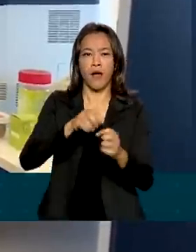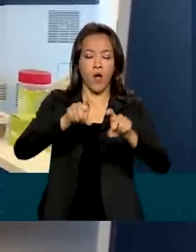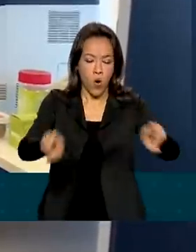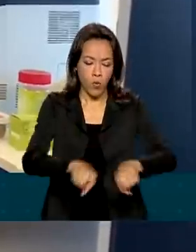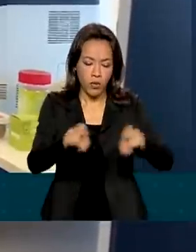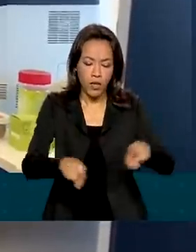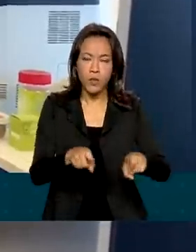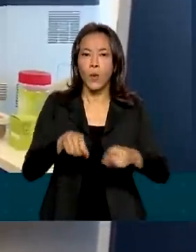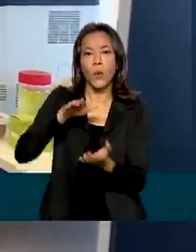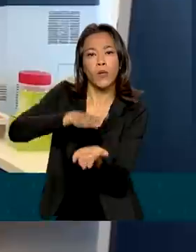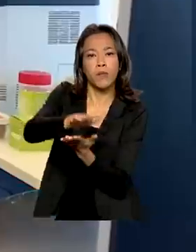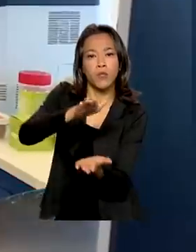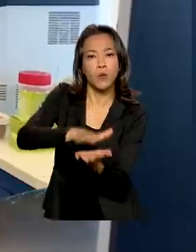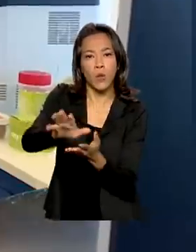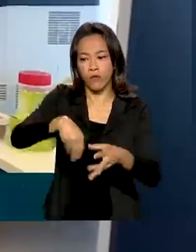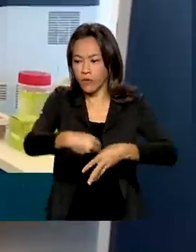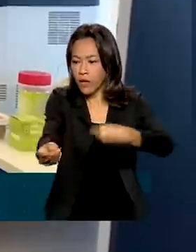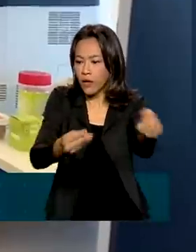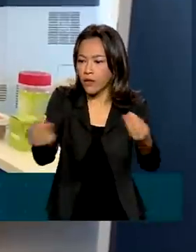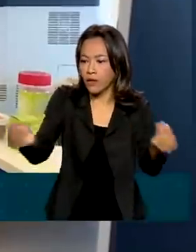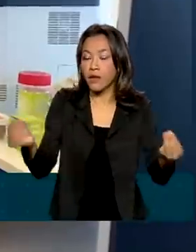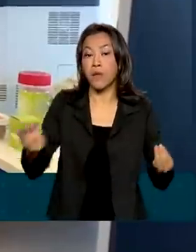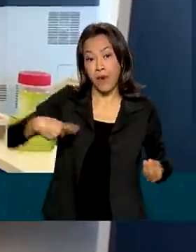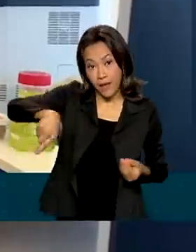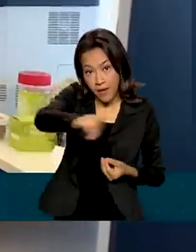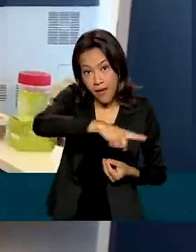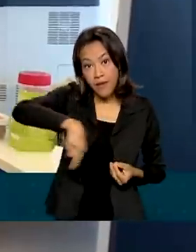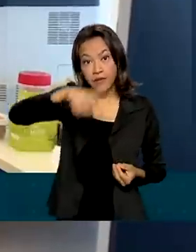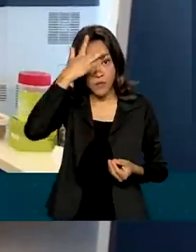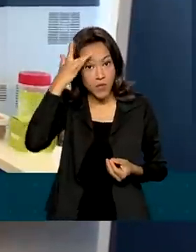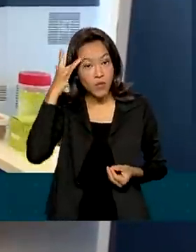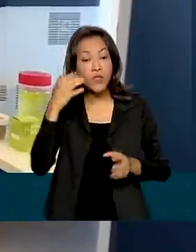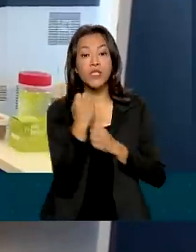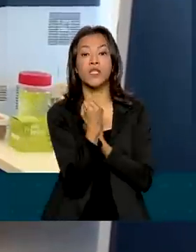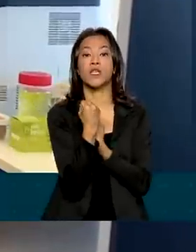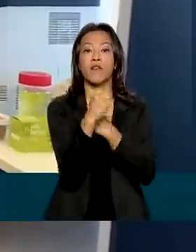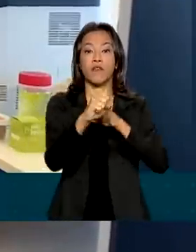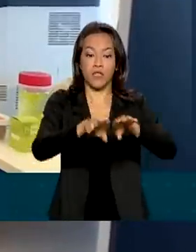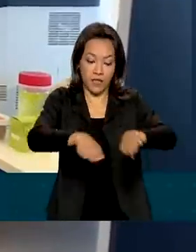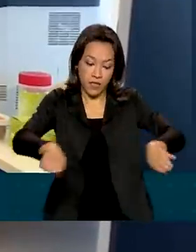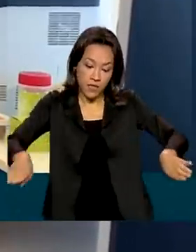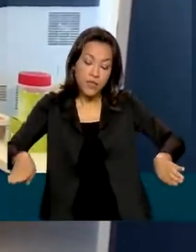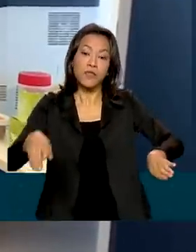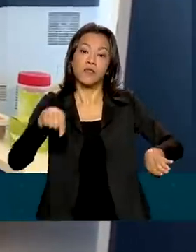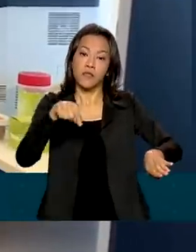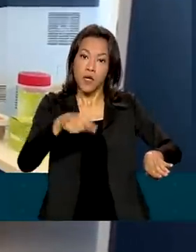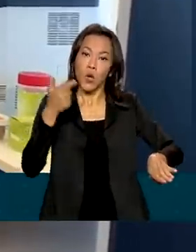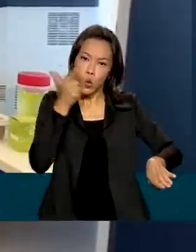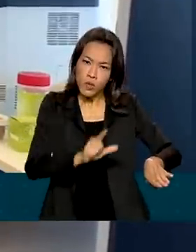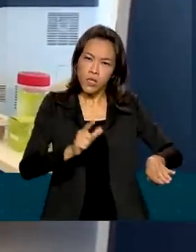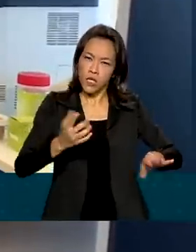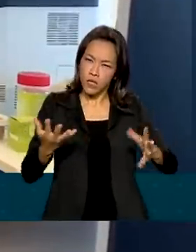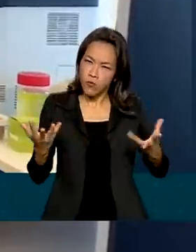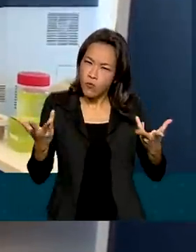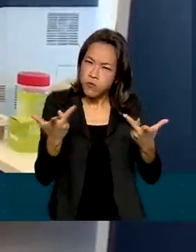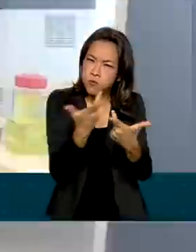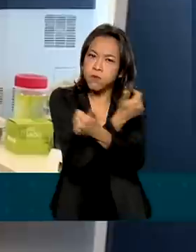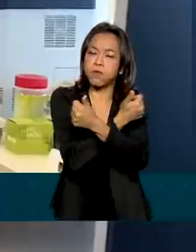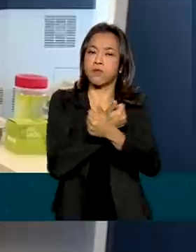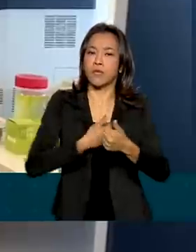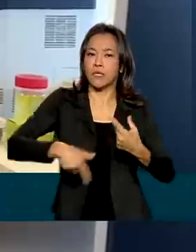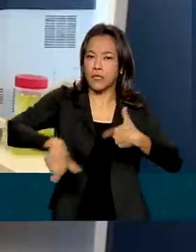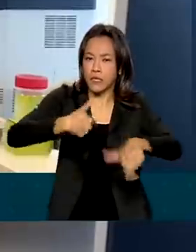para que esses importantes atores de defesa dos direitos das crianças estejam atuando de forma qualificada nos